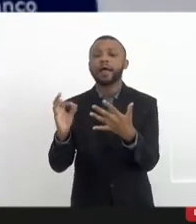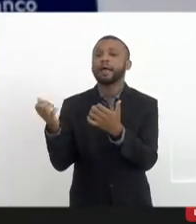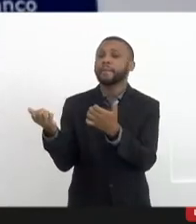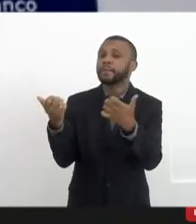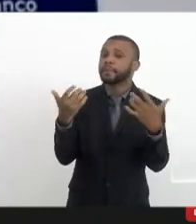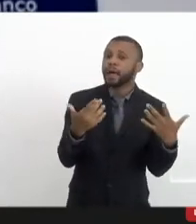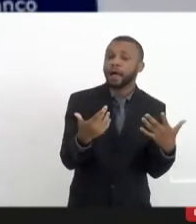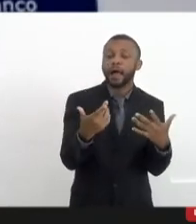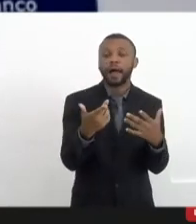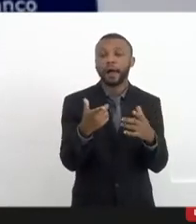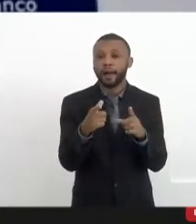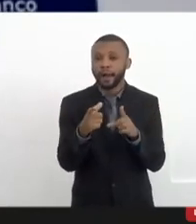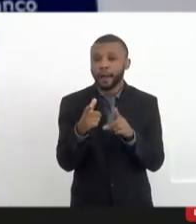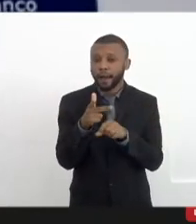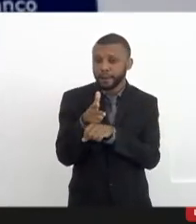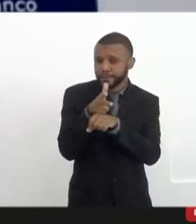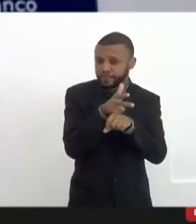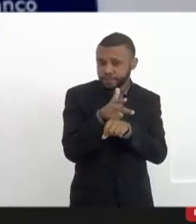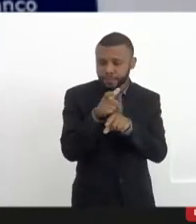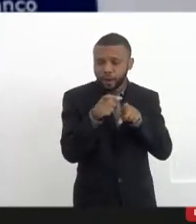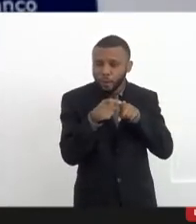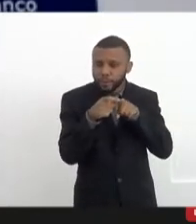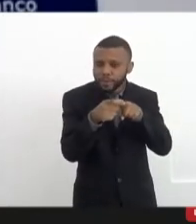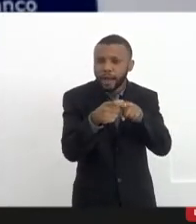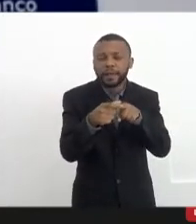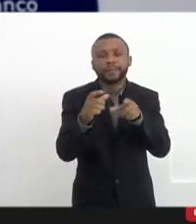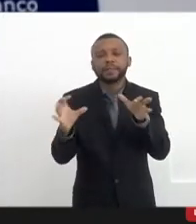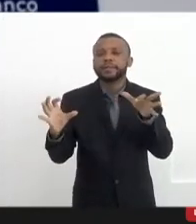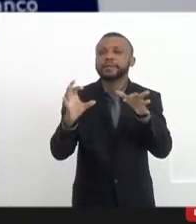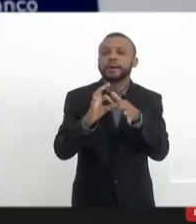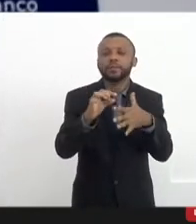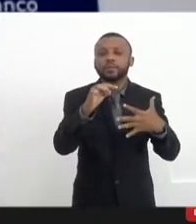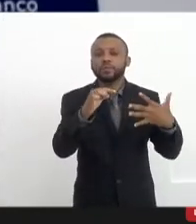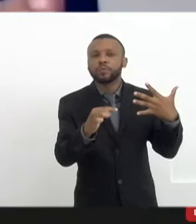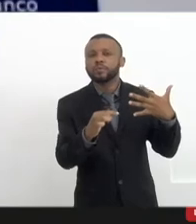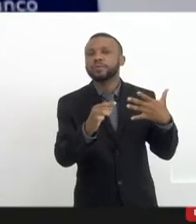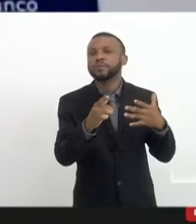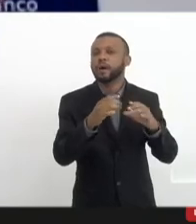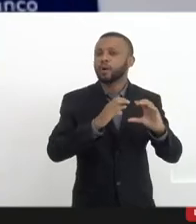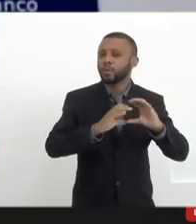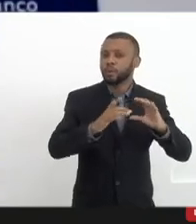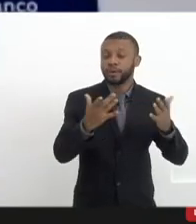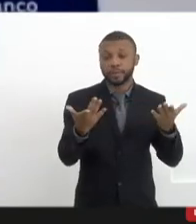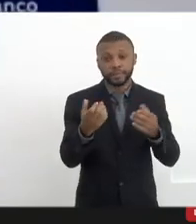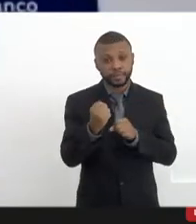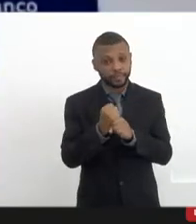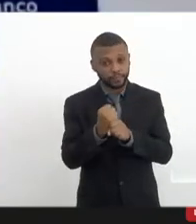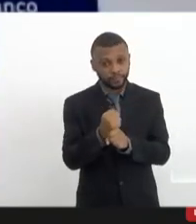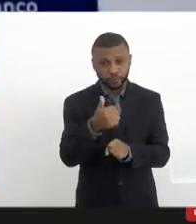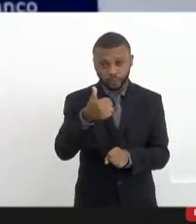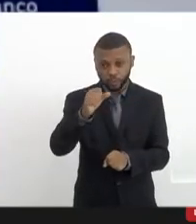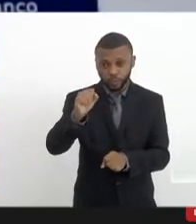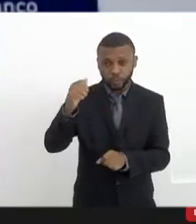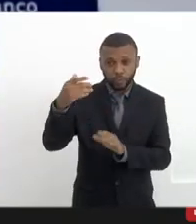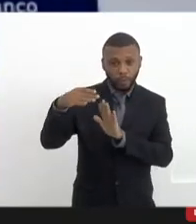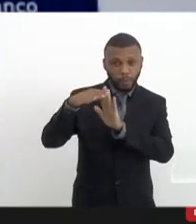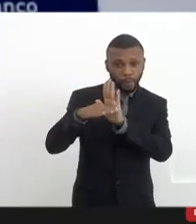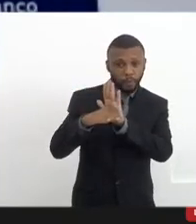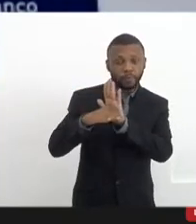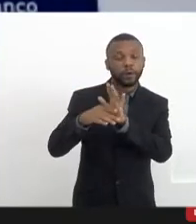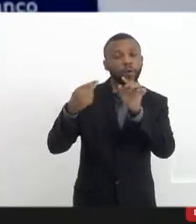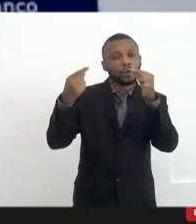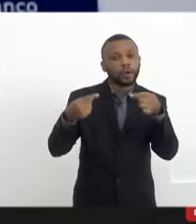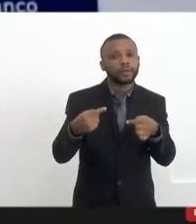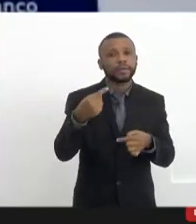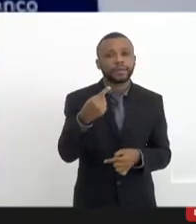as mídias comunitárias nos planos de comunicação. Esse ano, são 18 agências concorrendo a 121 milhões